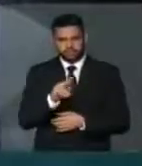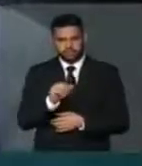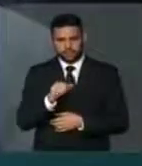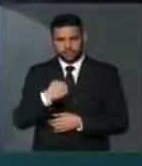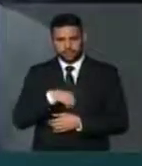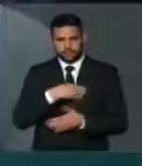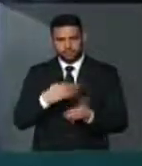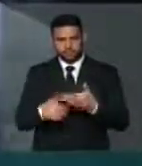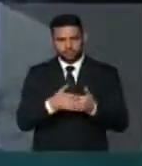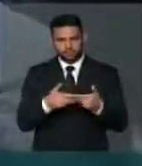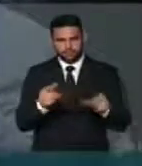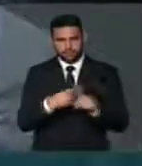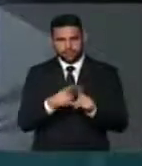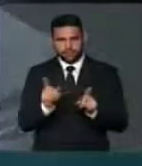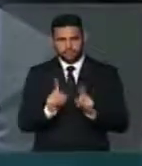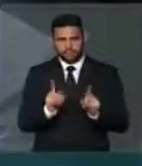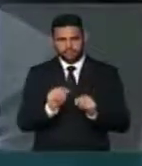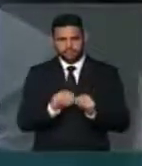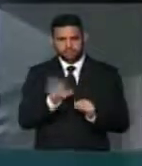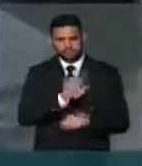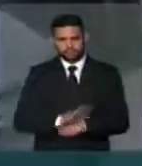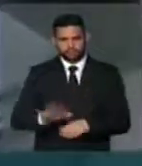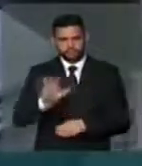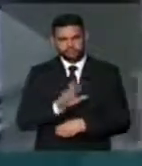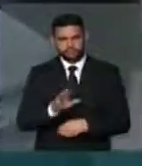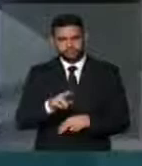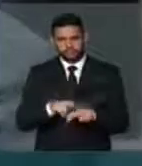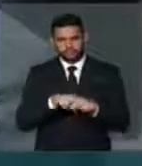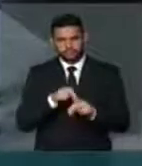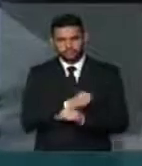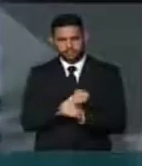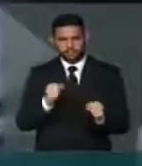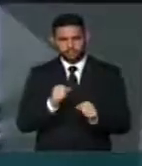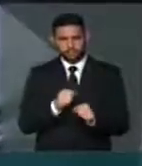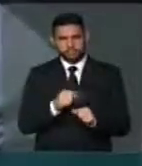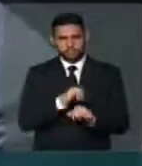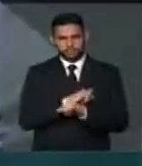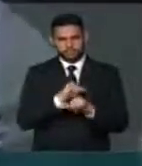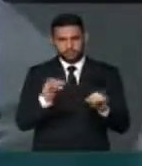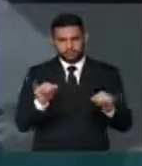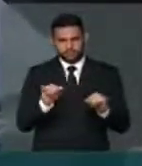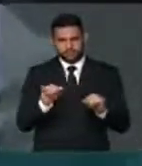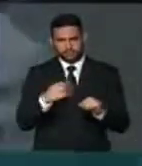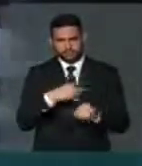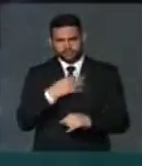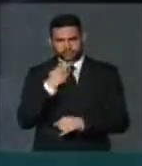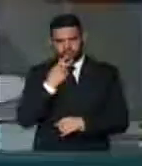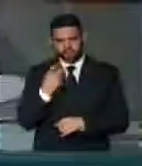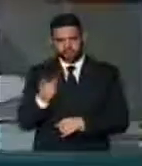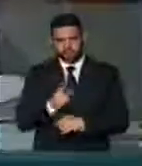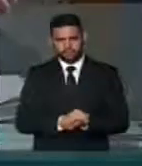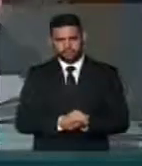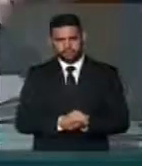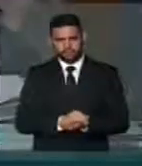eles se virem, mas não generalizar. Isso é um absurdo e fica aqui o ridículo e o protesto.